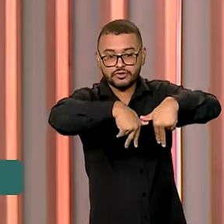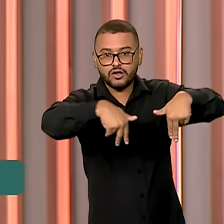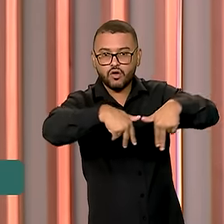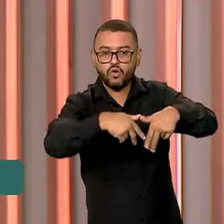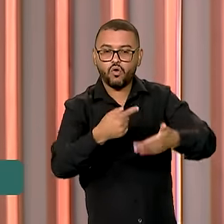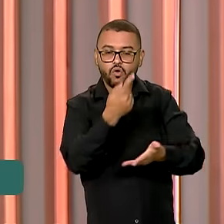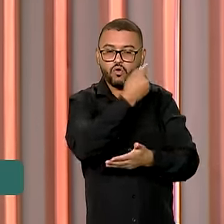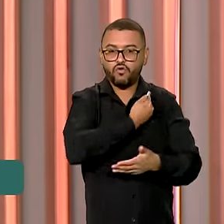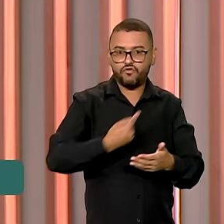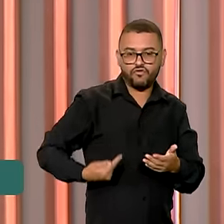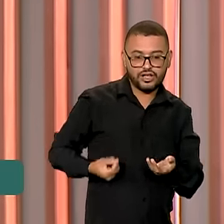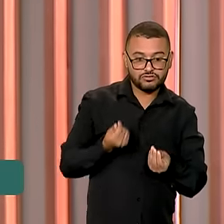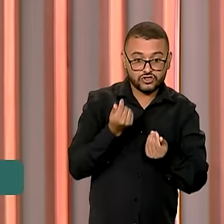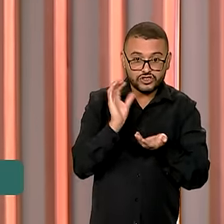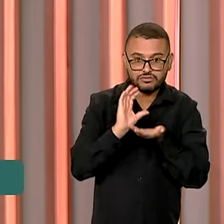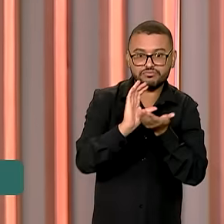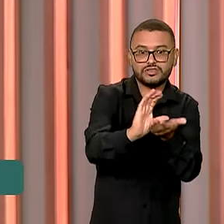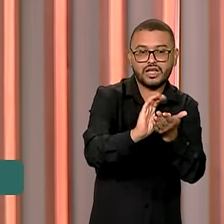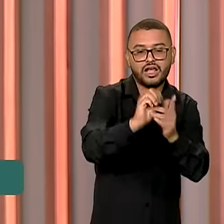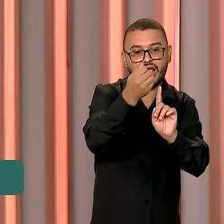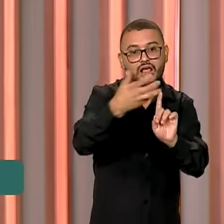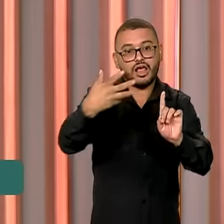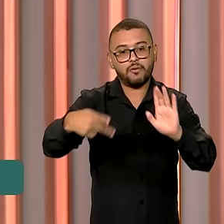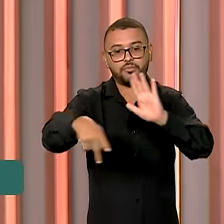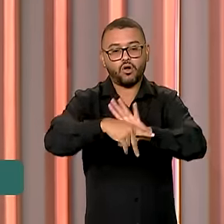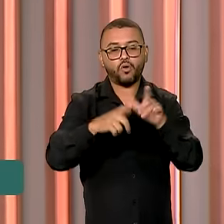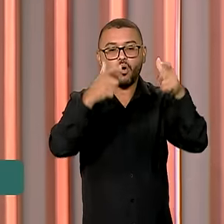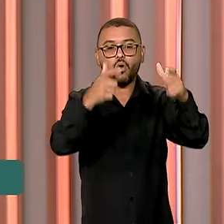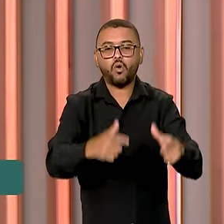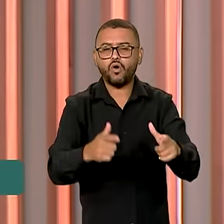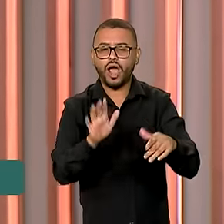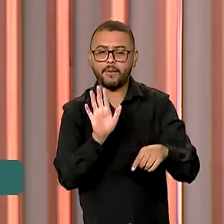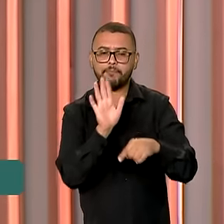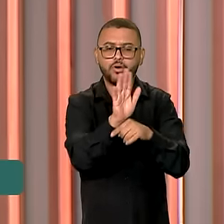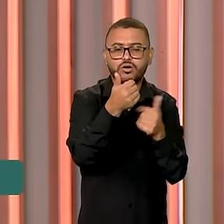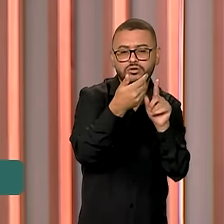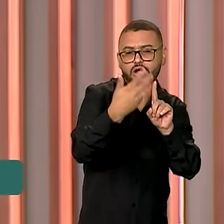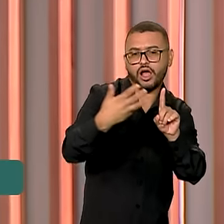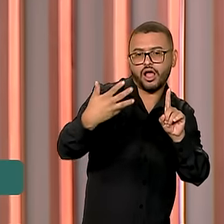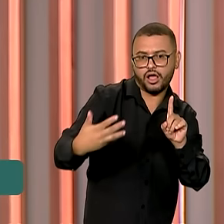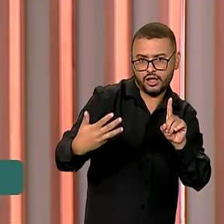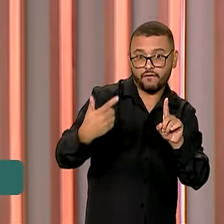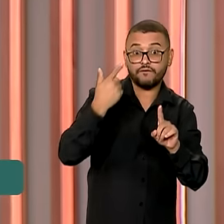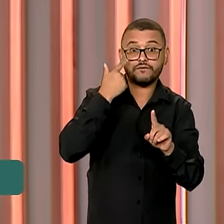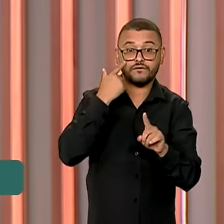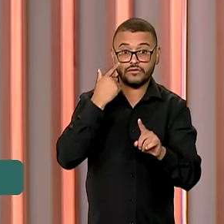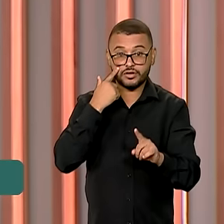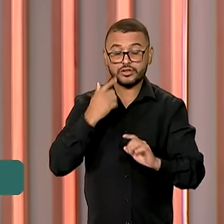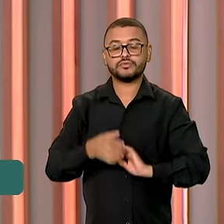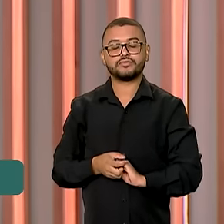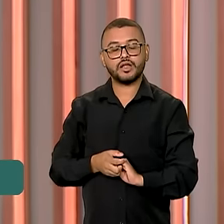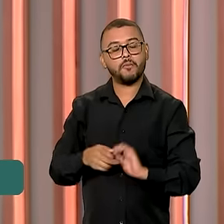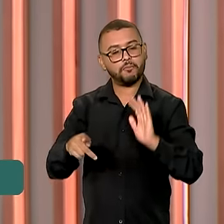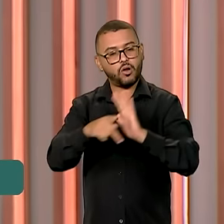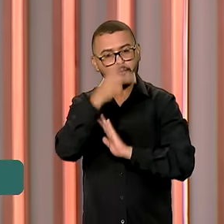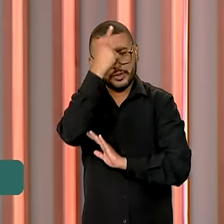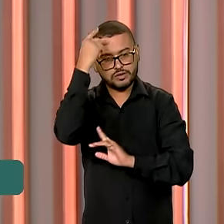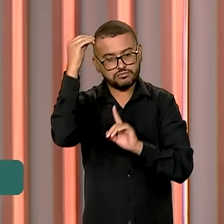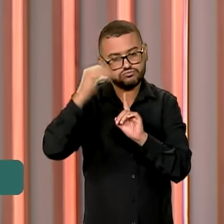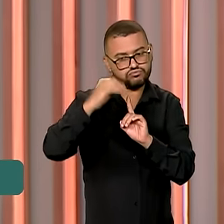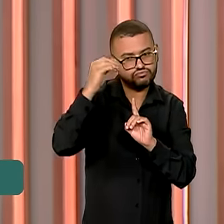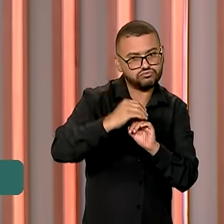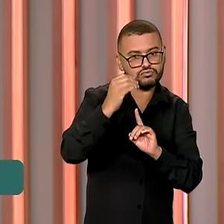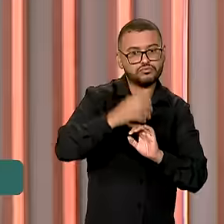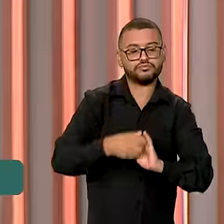vai destinar recursos a casas de acolhimento voltadas à população LGBTQIA+, em situação de